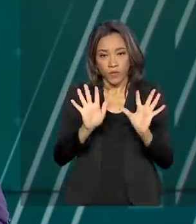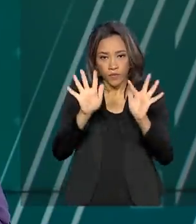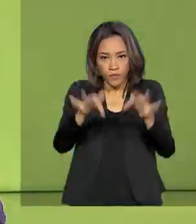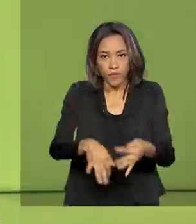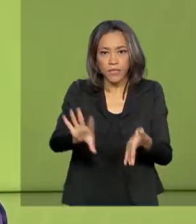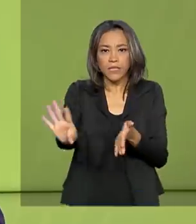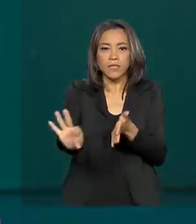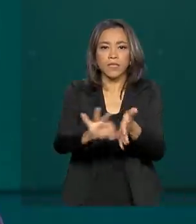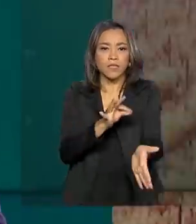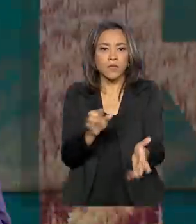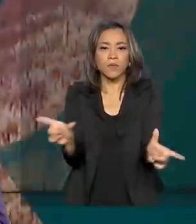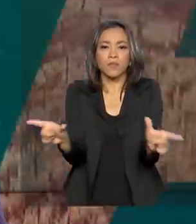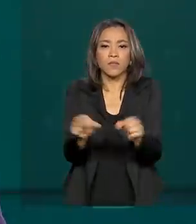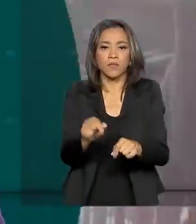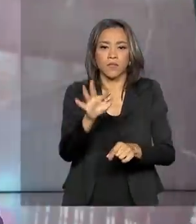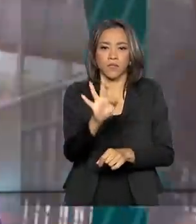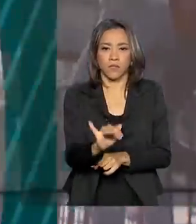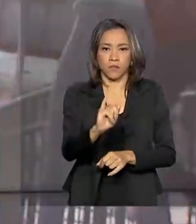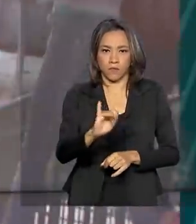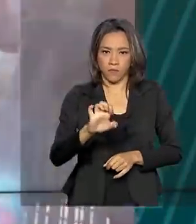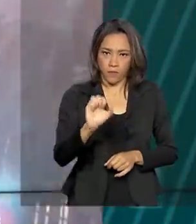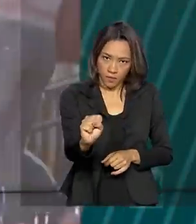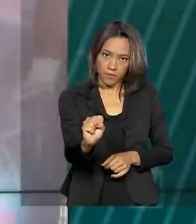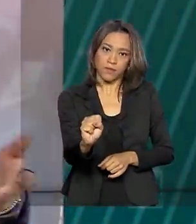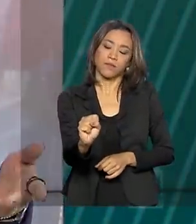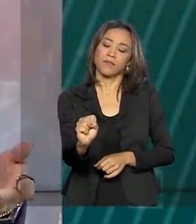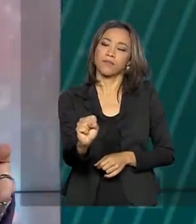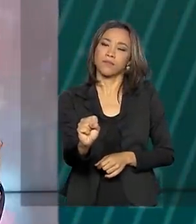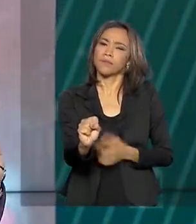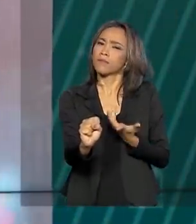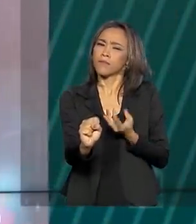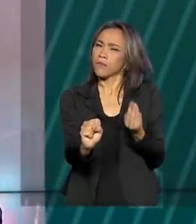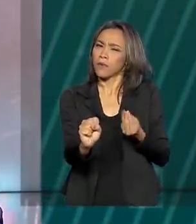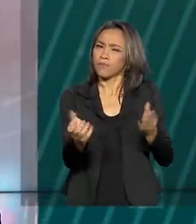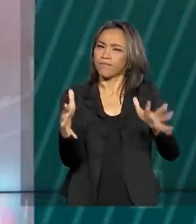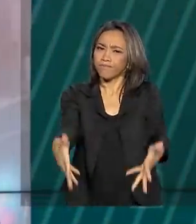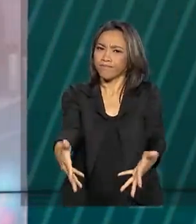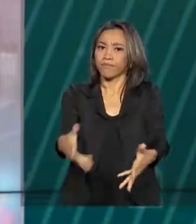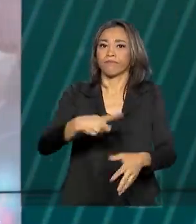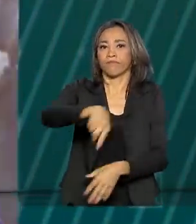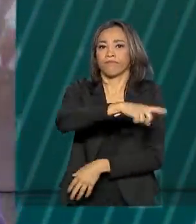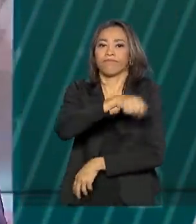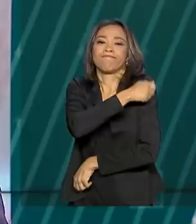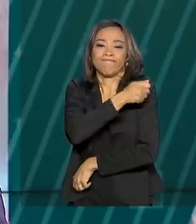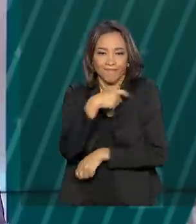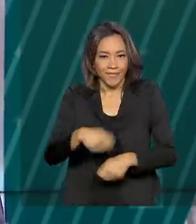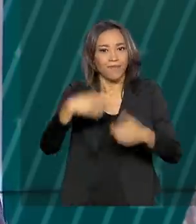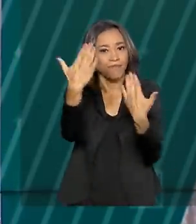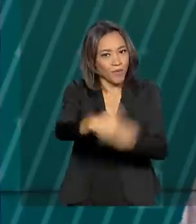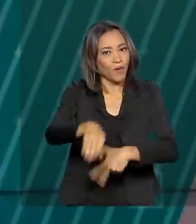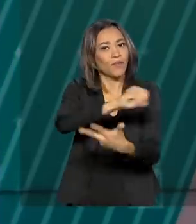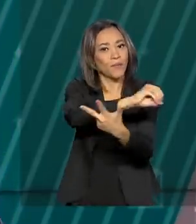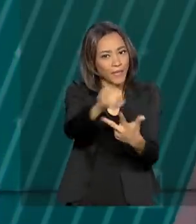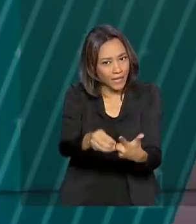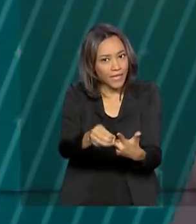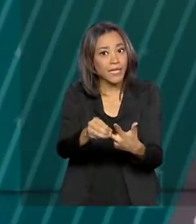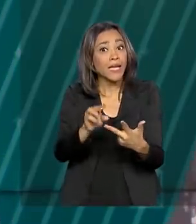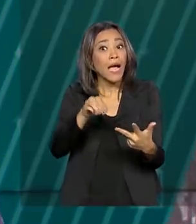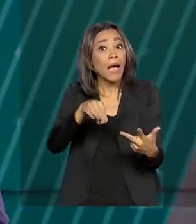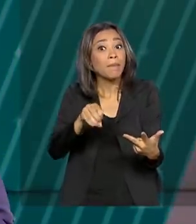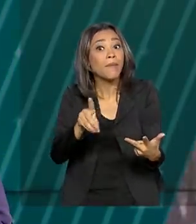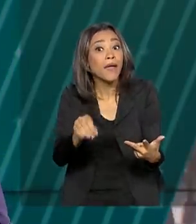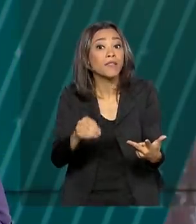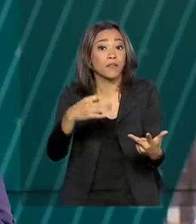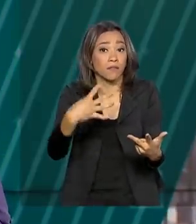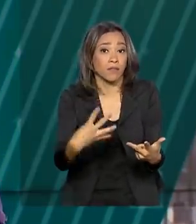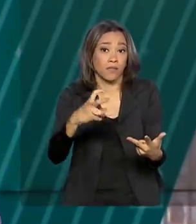o Fundo de Financiamento Estudantil, o FIES. Para participar, o aluno deve ter feito o Enem, alcançado média igual ou superior